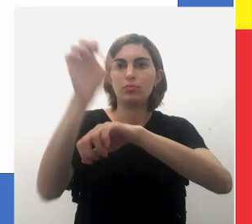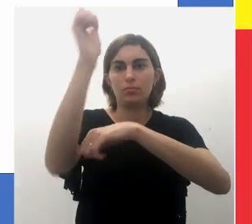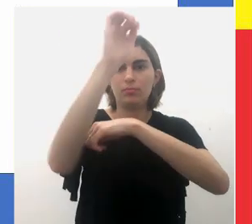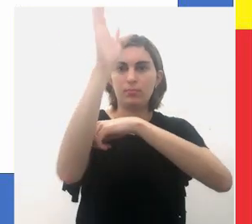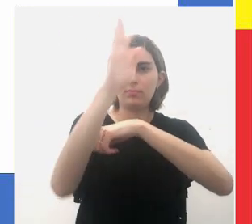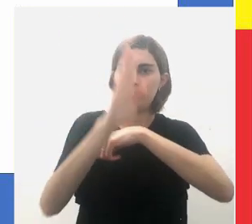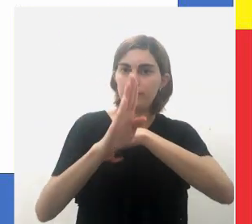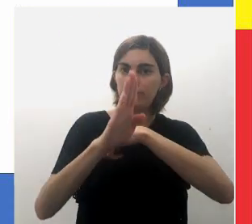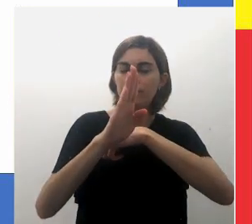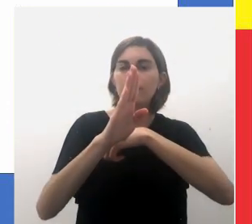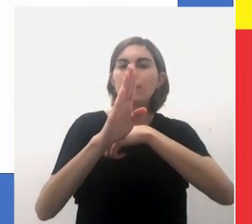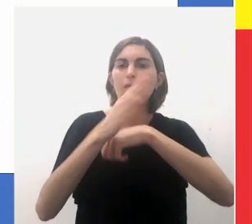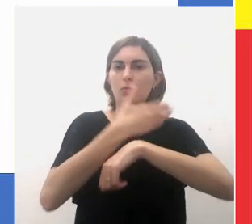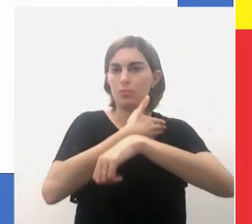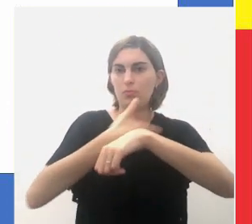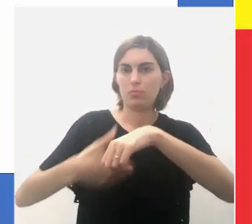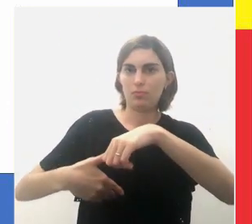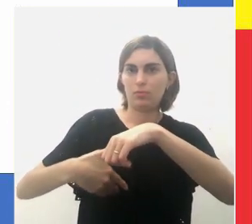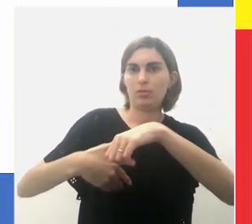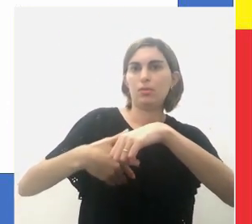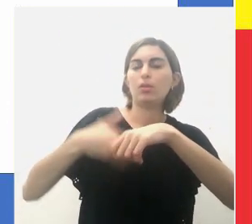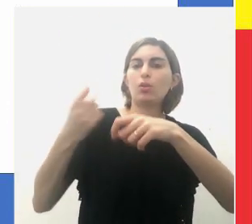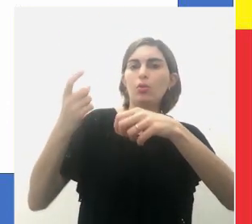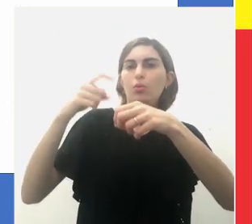brasileiro a desenvolver